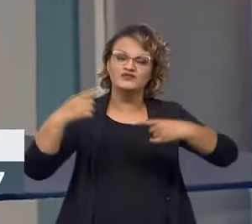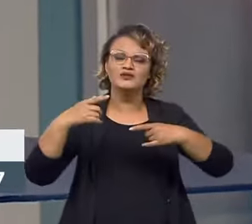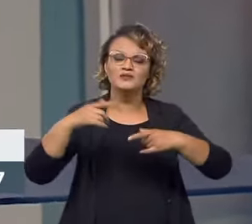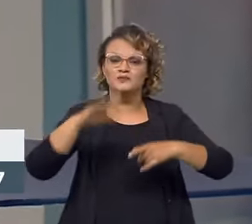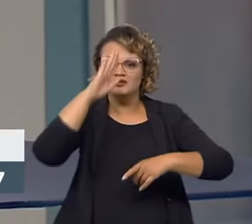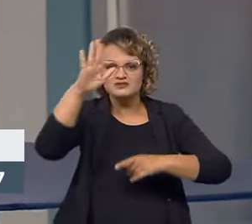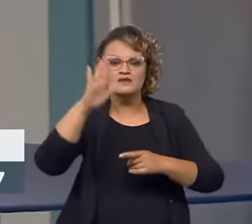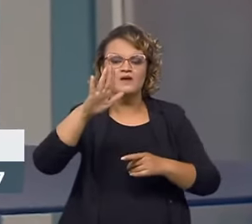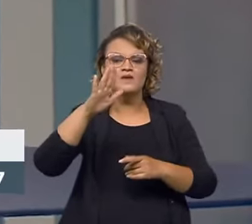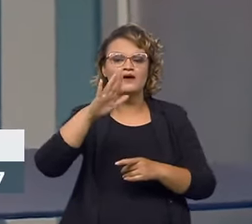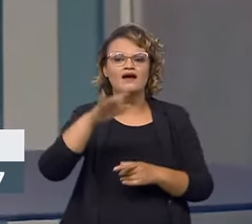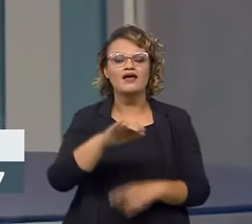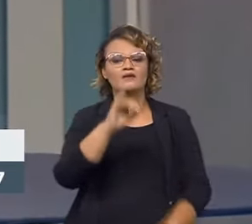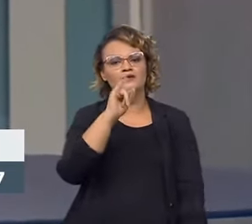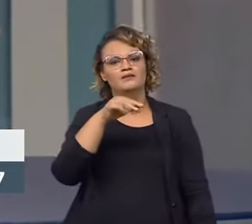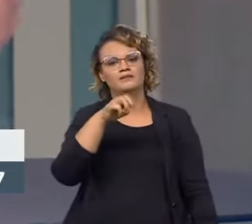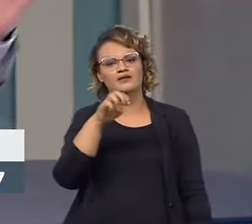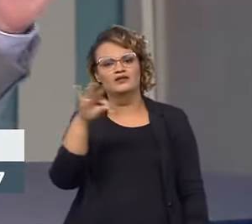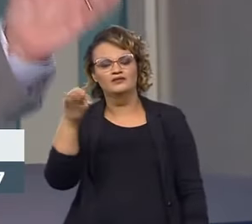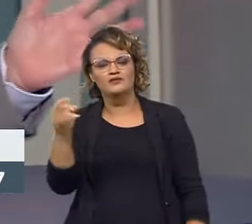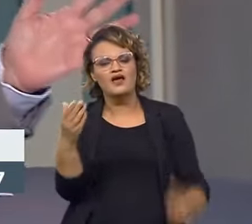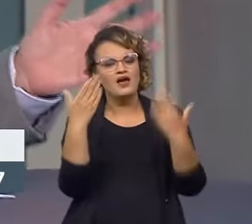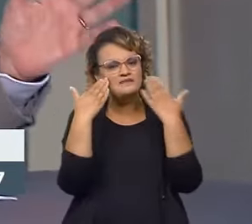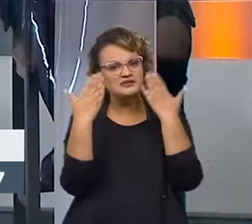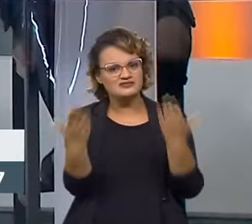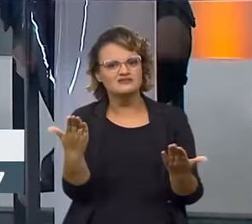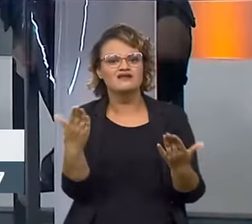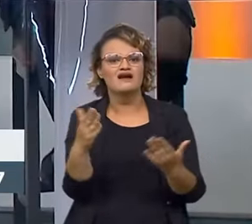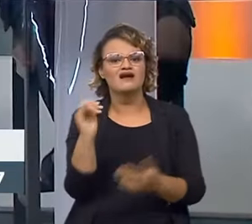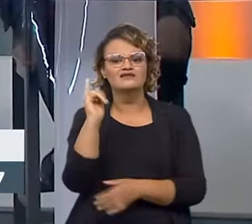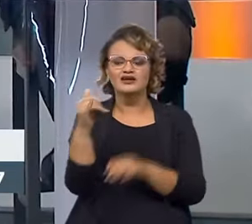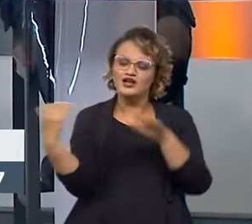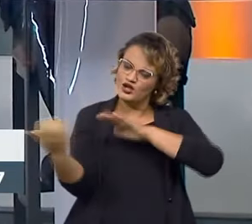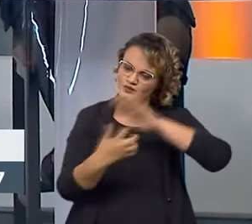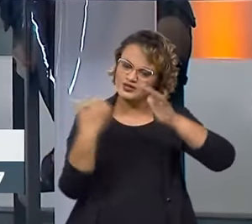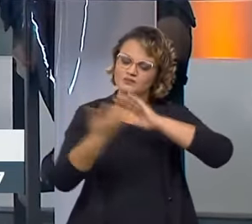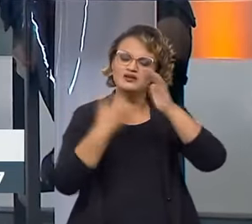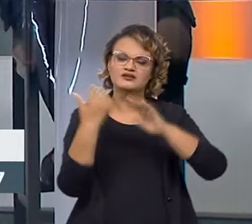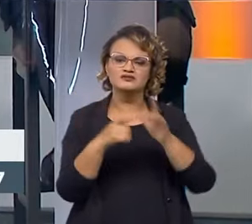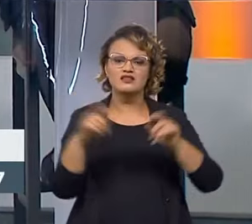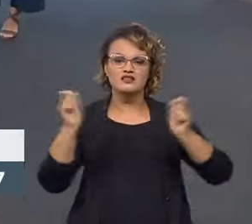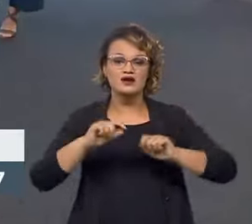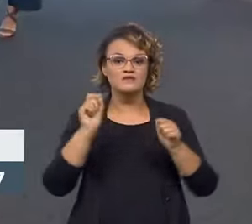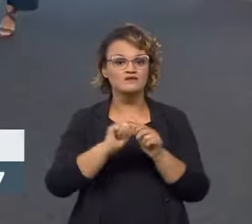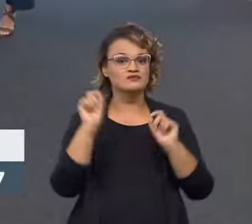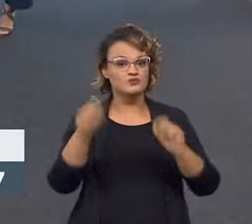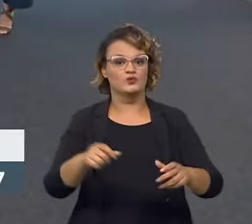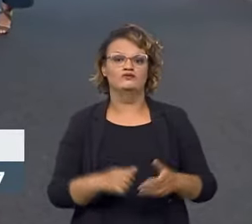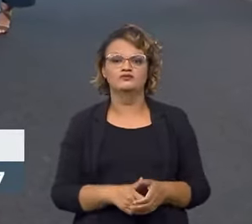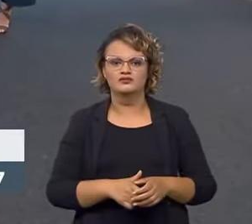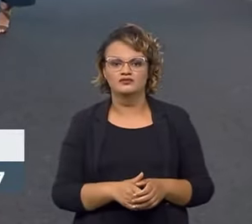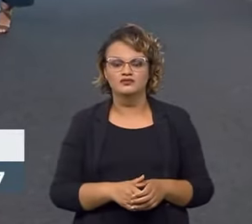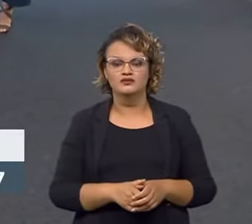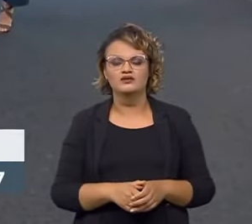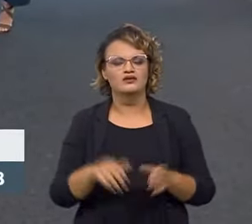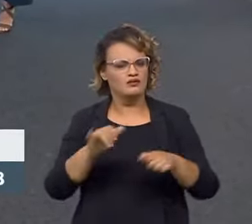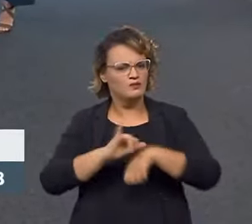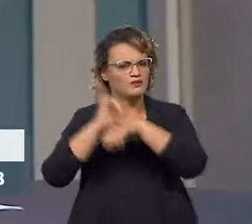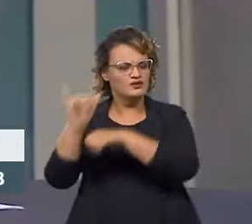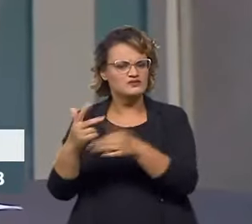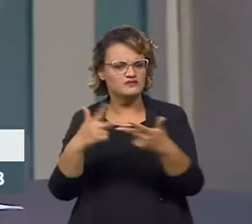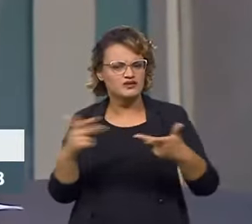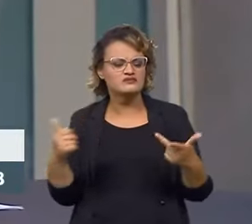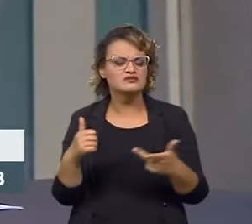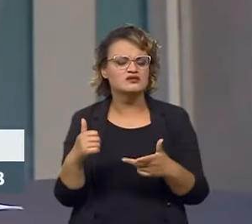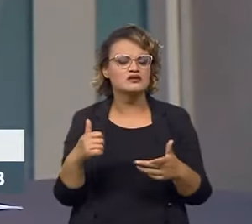técnicas é o Inmetro se apresentar, mostrar para as empresas o que ele pode fazer para ajudar na exportação e